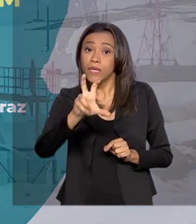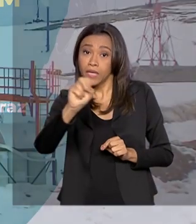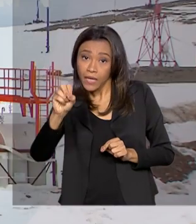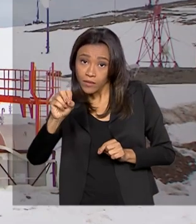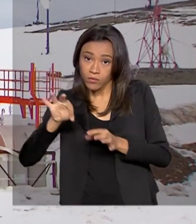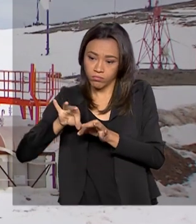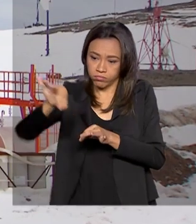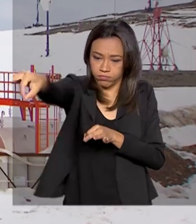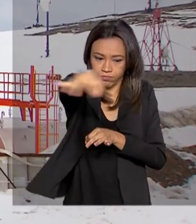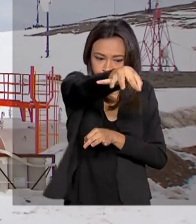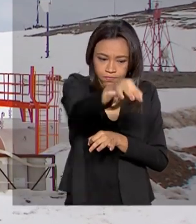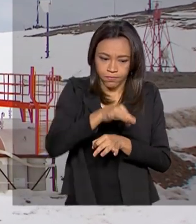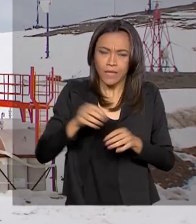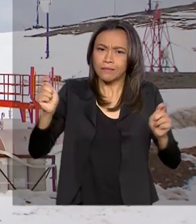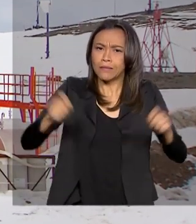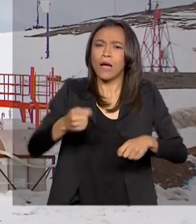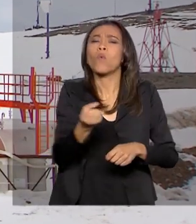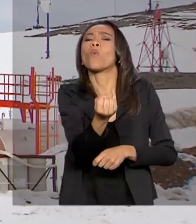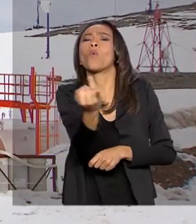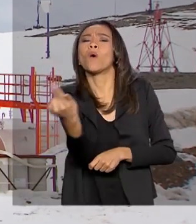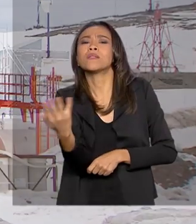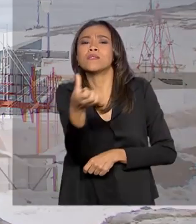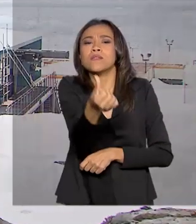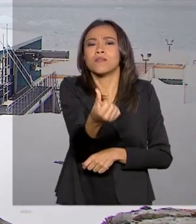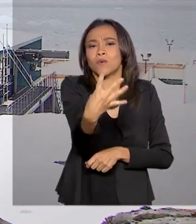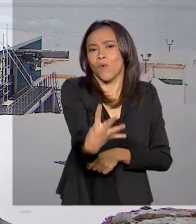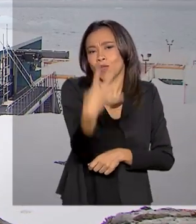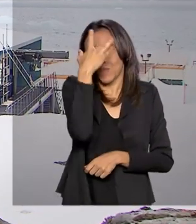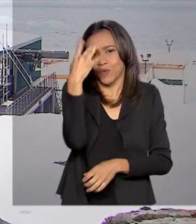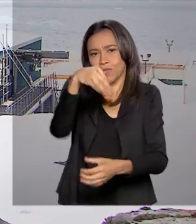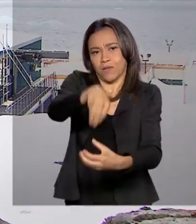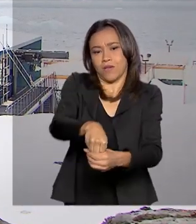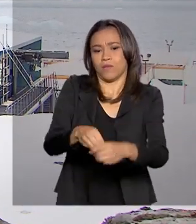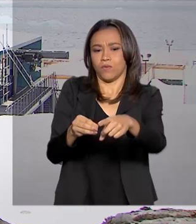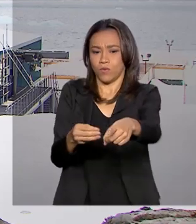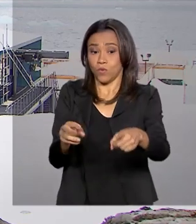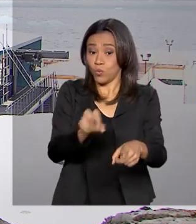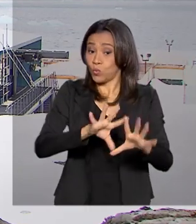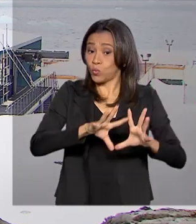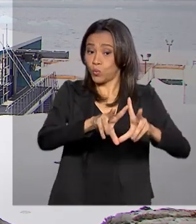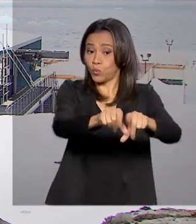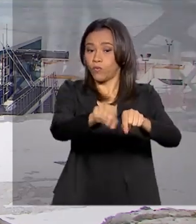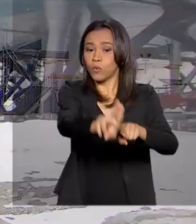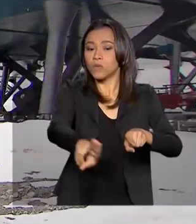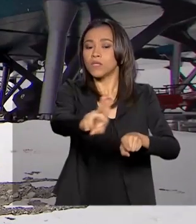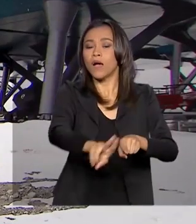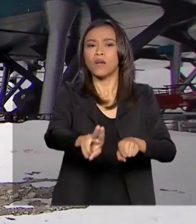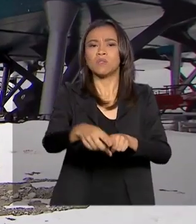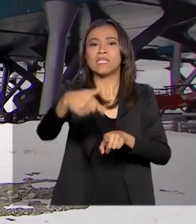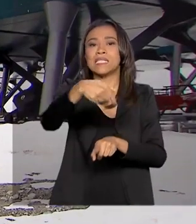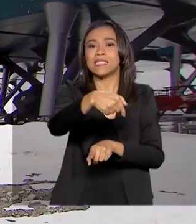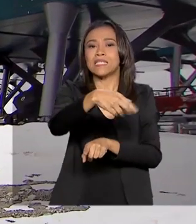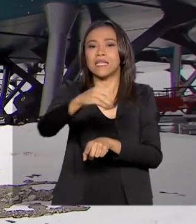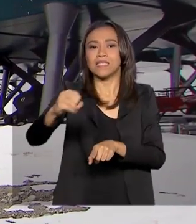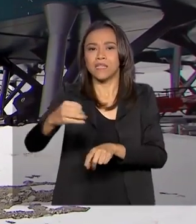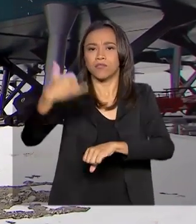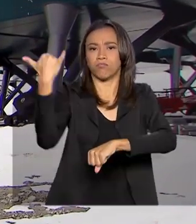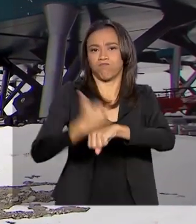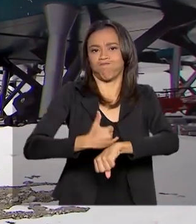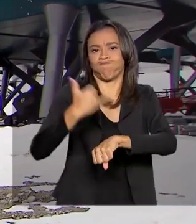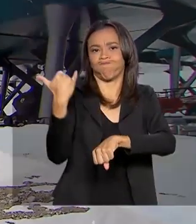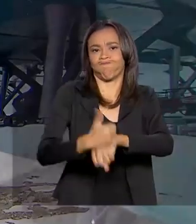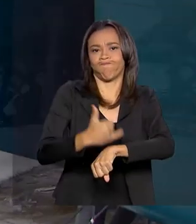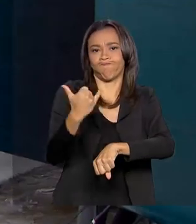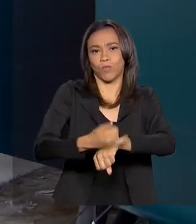e poderá abrigar 64 pessoas. Ao todo, foram utilizadas 700 toneladas de aço para